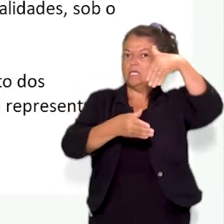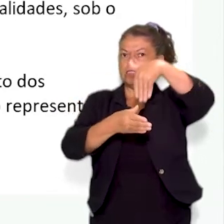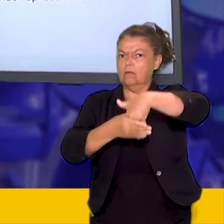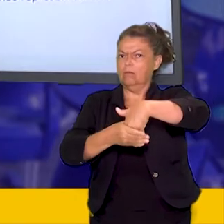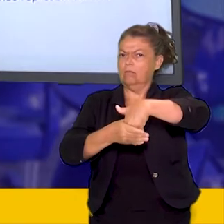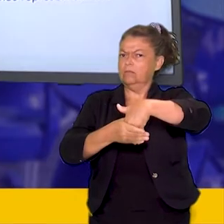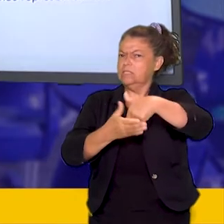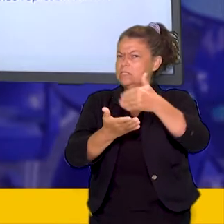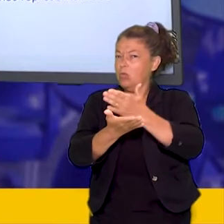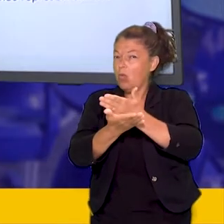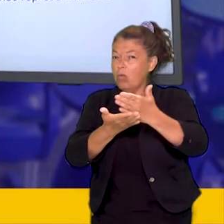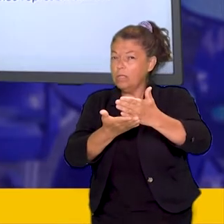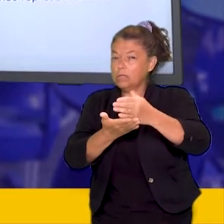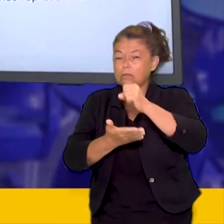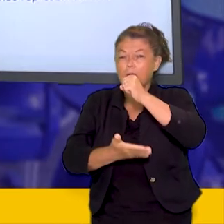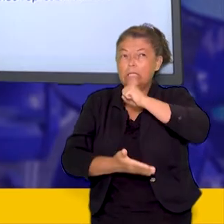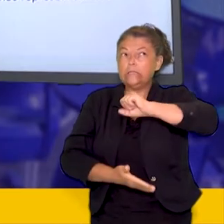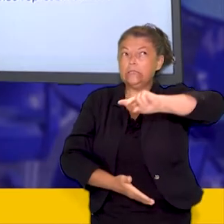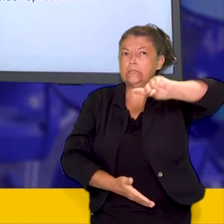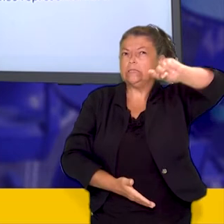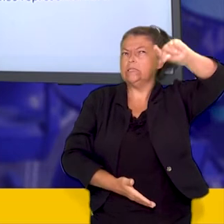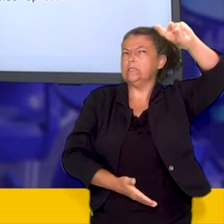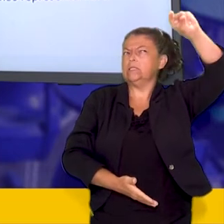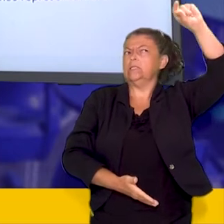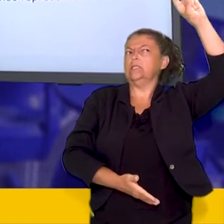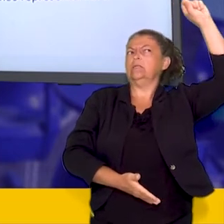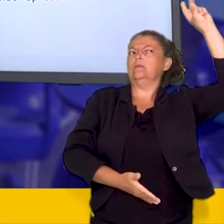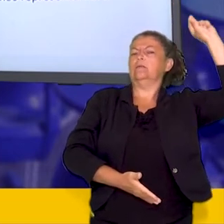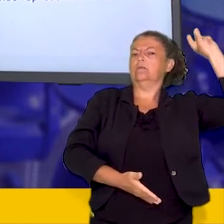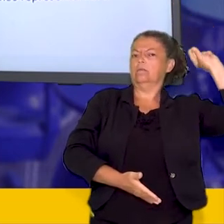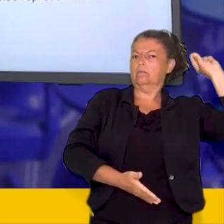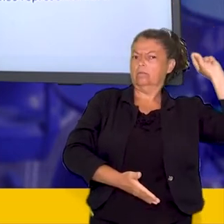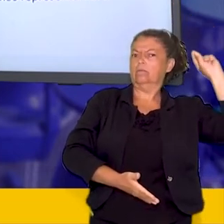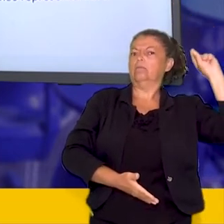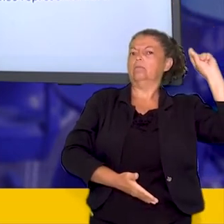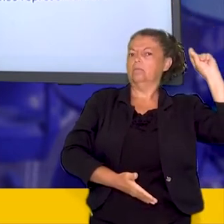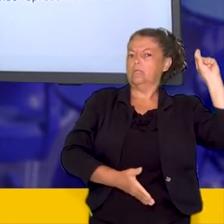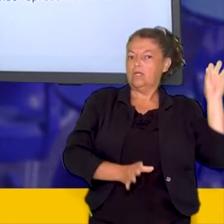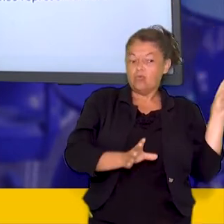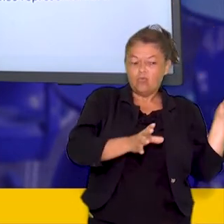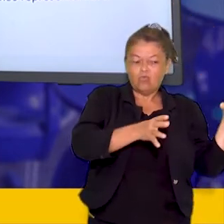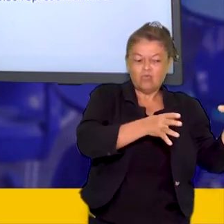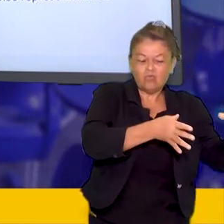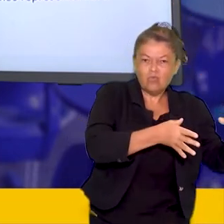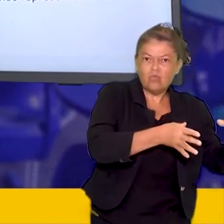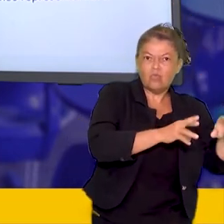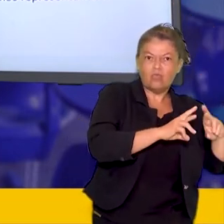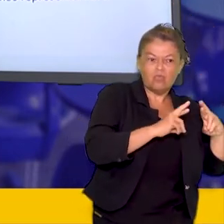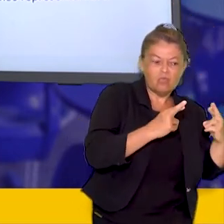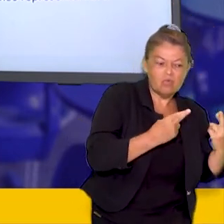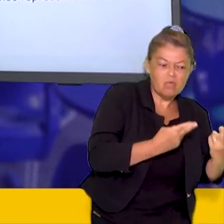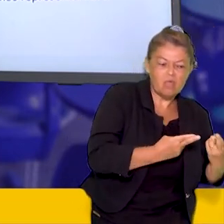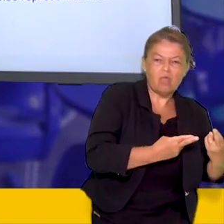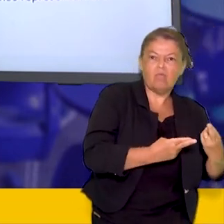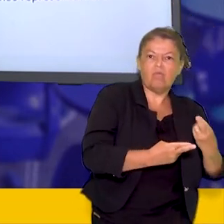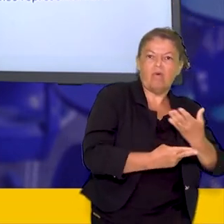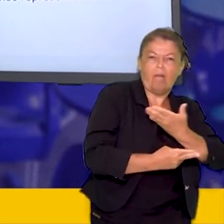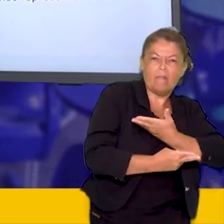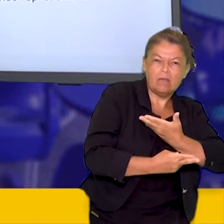império. Era uma maneira de garantia da eleição de um determinado candidato.